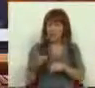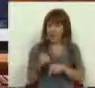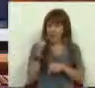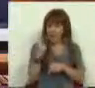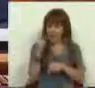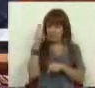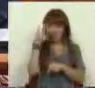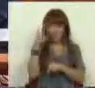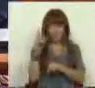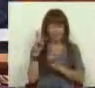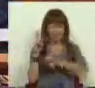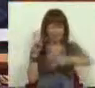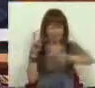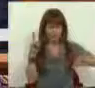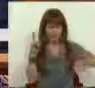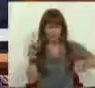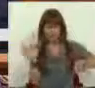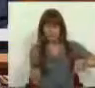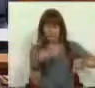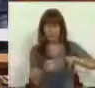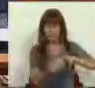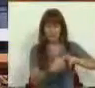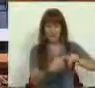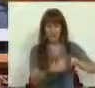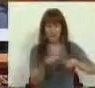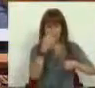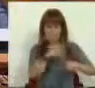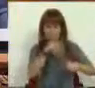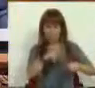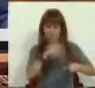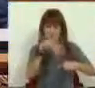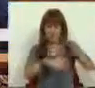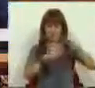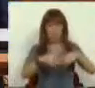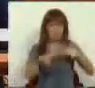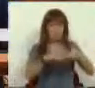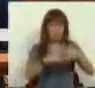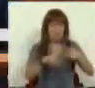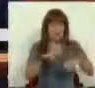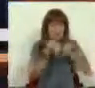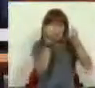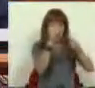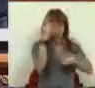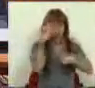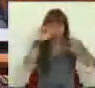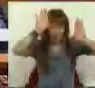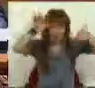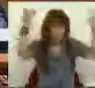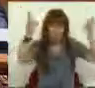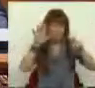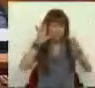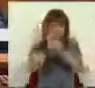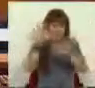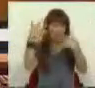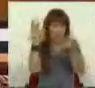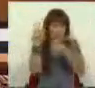PSD Madeira do que com os interesses dos cidadãos, vivam eles na região autónoma da Madeira